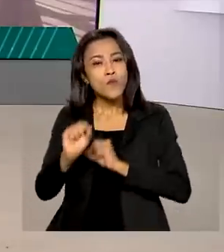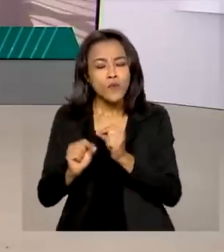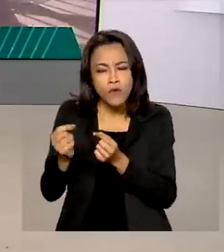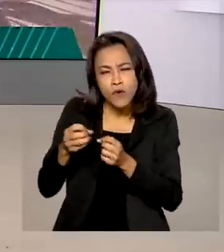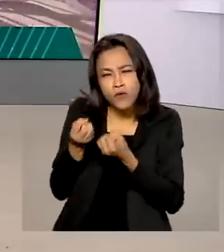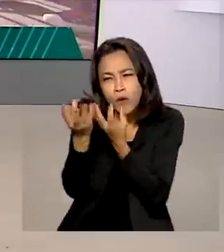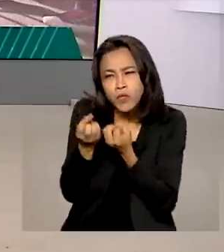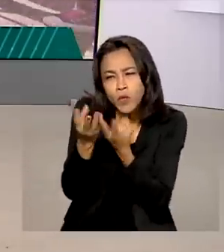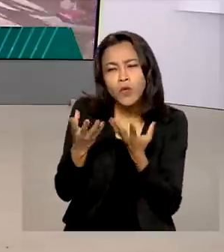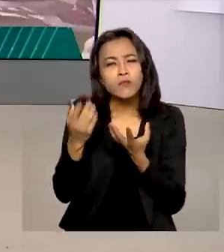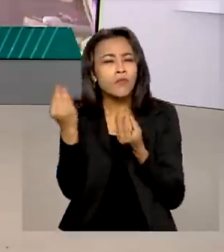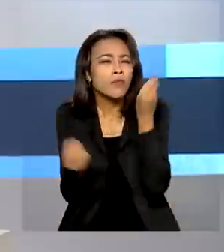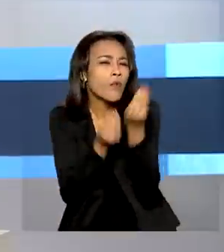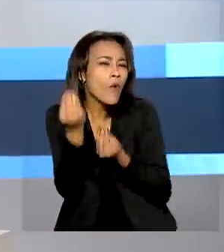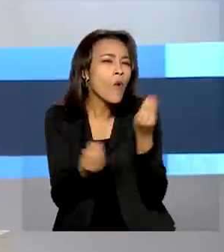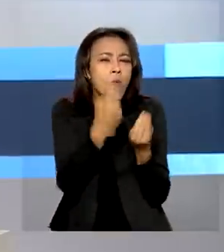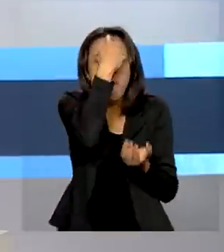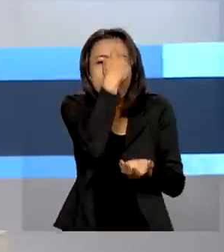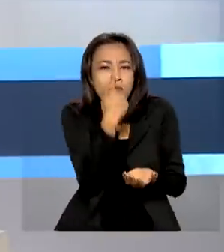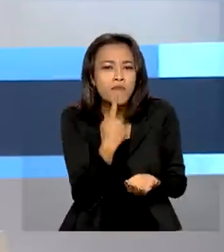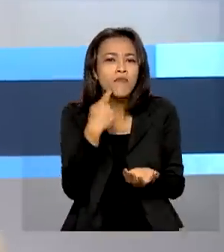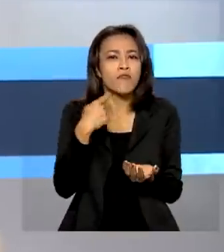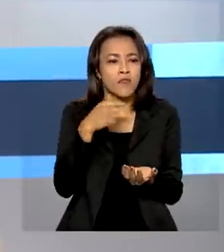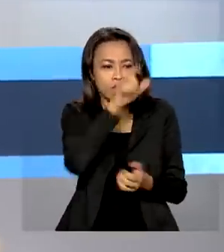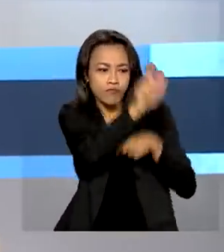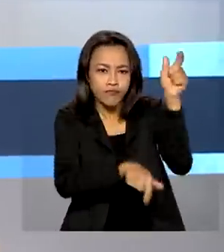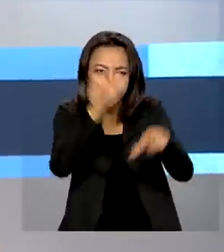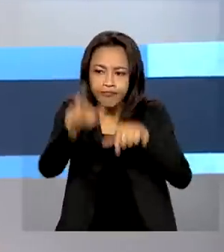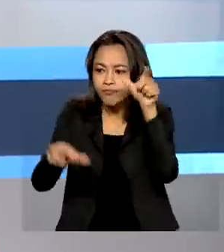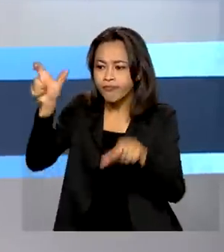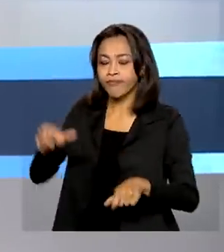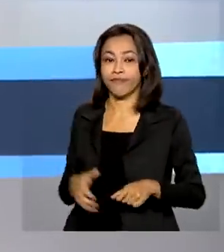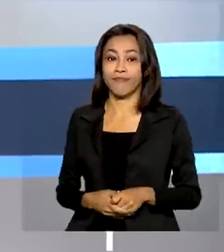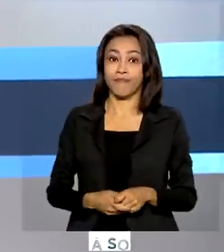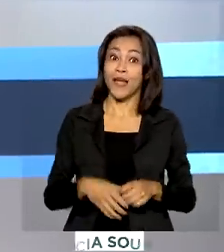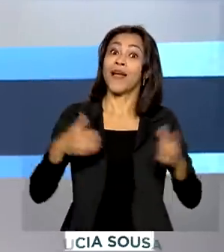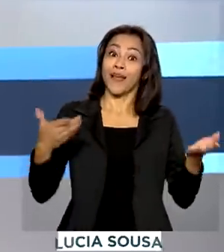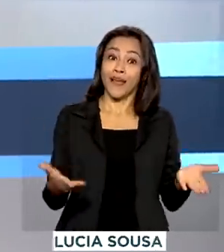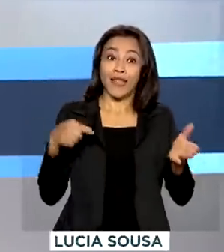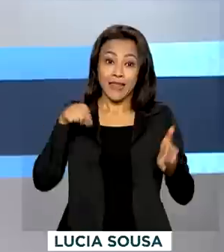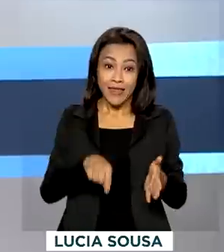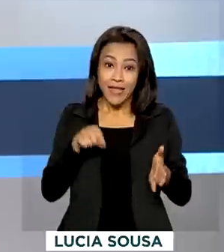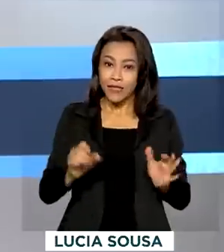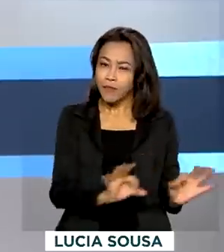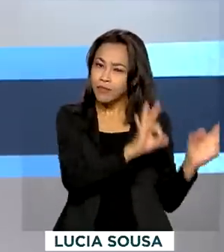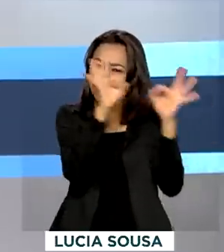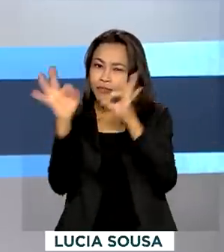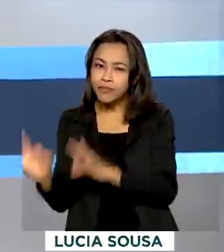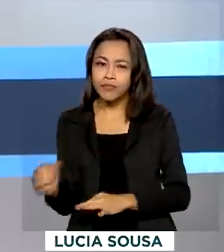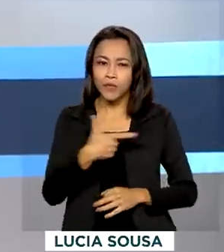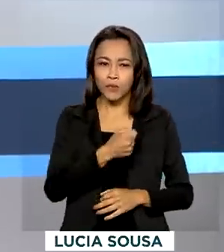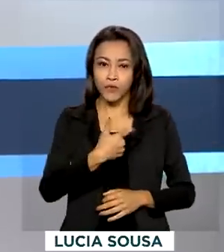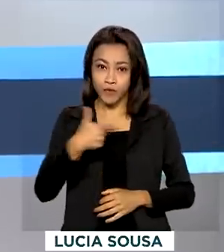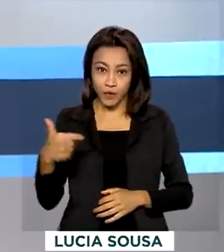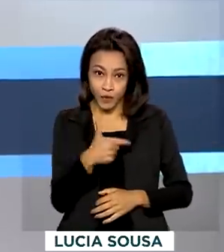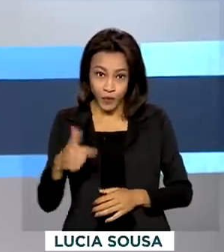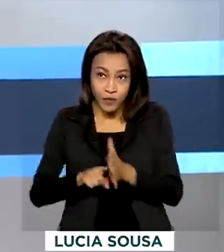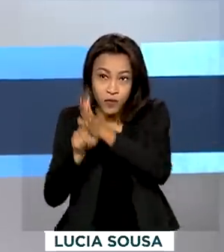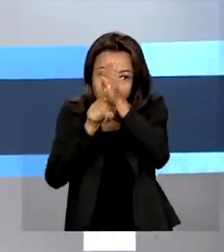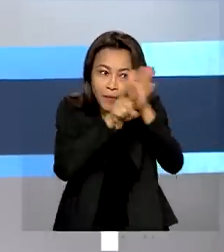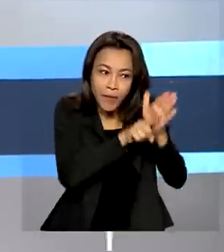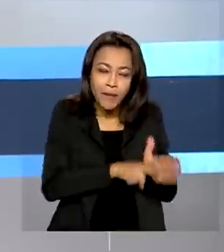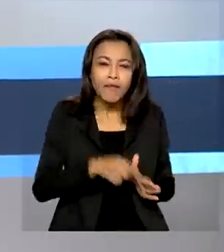traçar um perfil da população. Na série sobre o Censo 2022, você vai saber detalhes dessa operação de